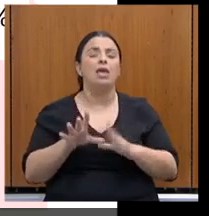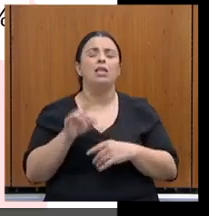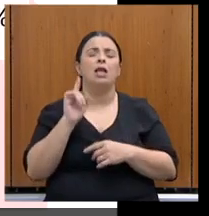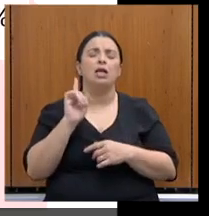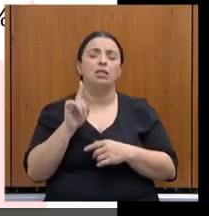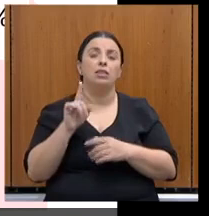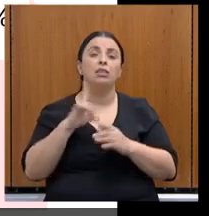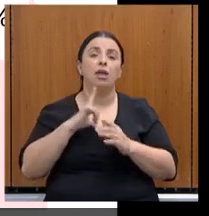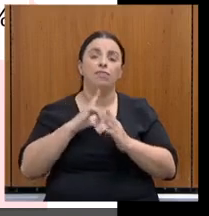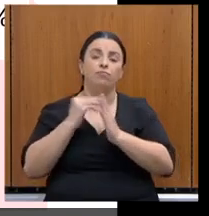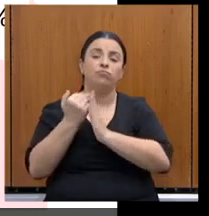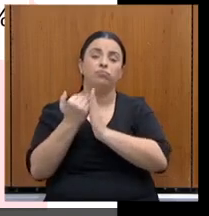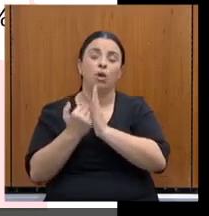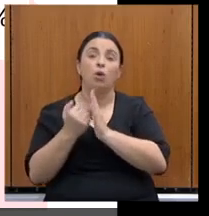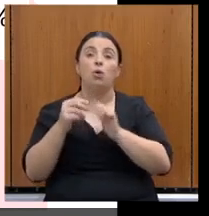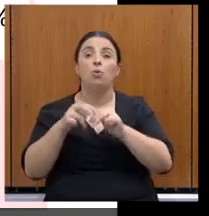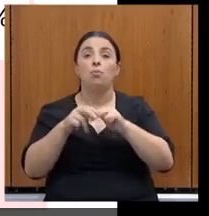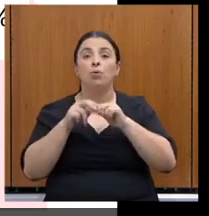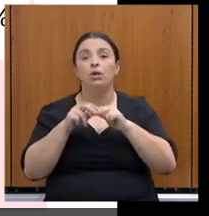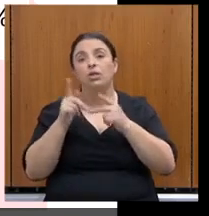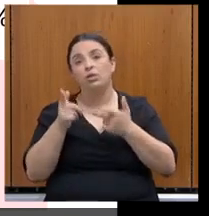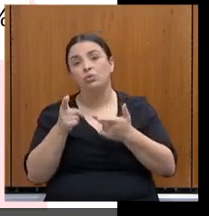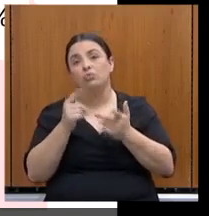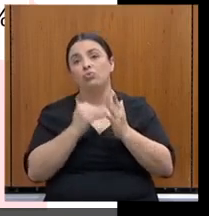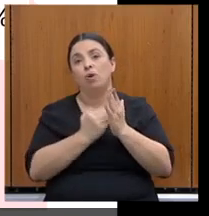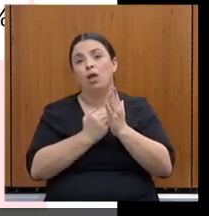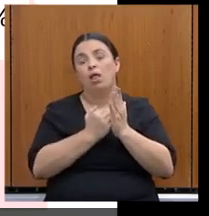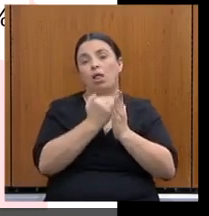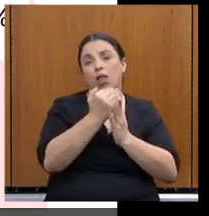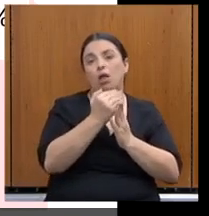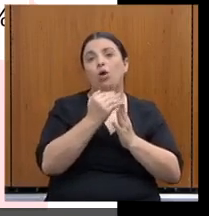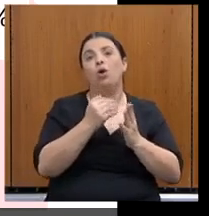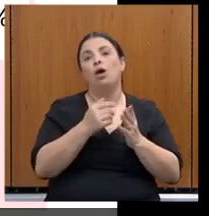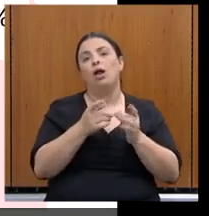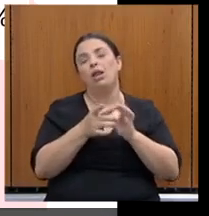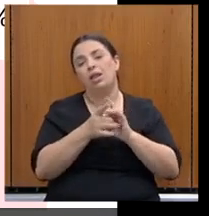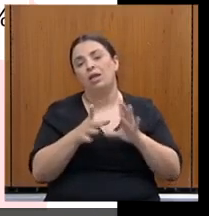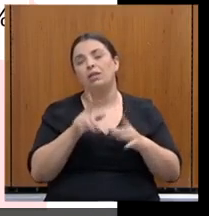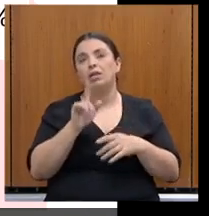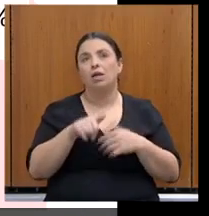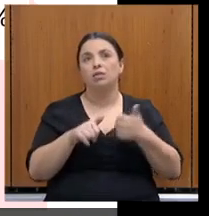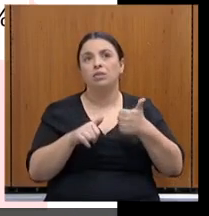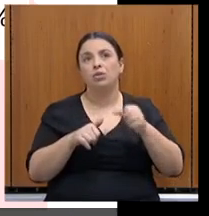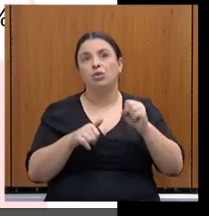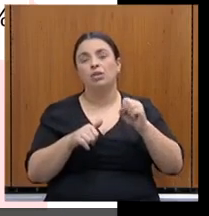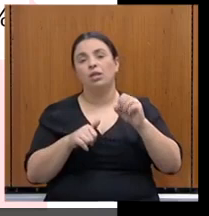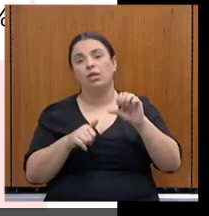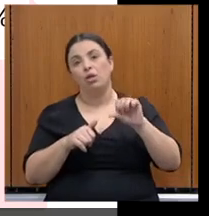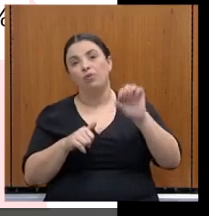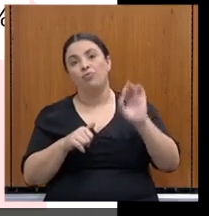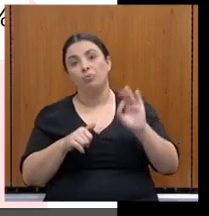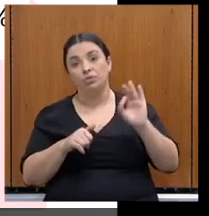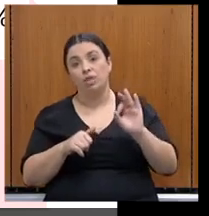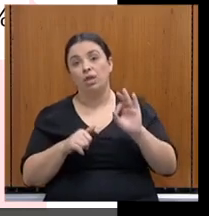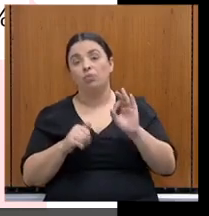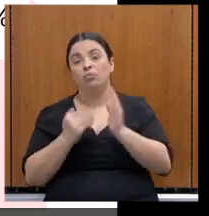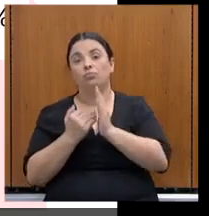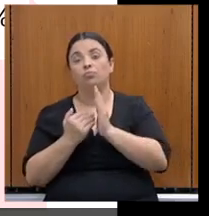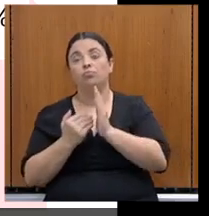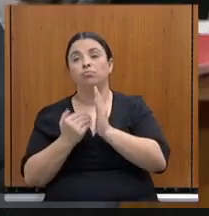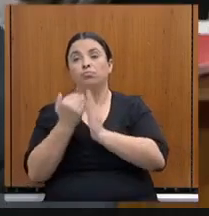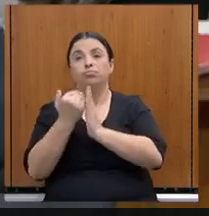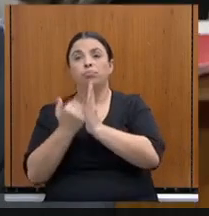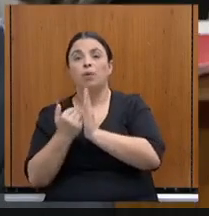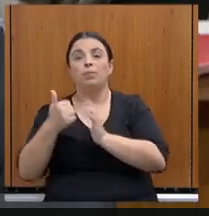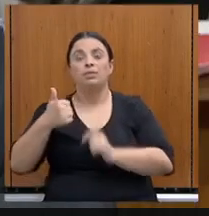do aumento significativo da receita corrente líquida, e sai de 189% para 176%, e o